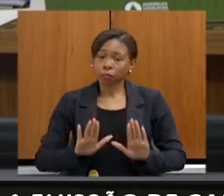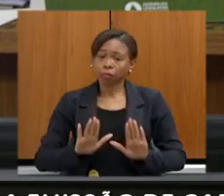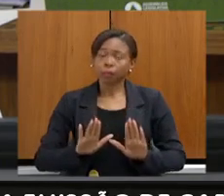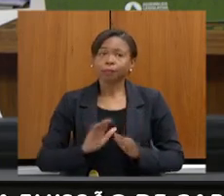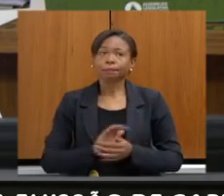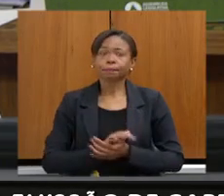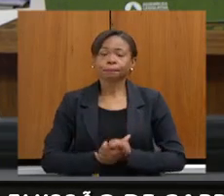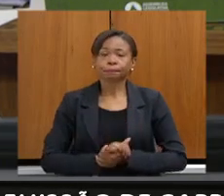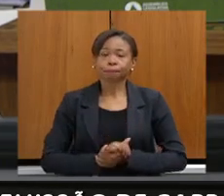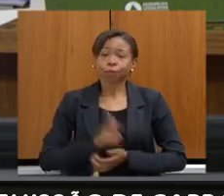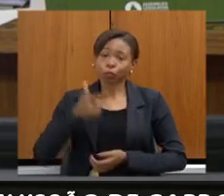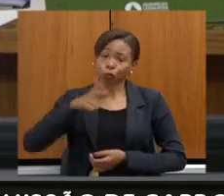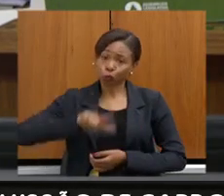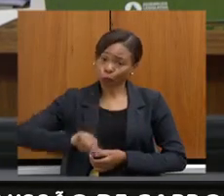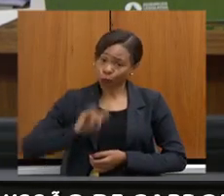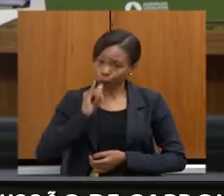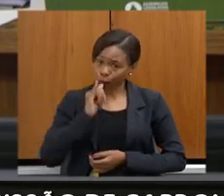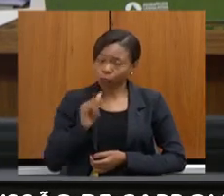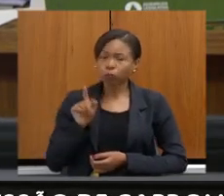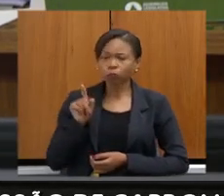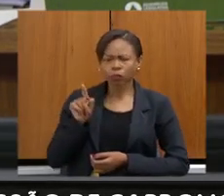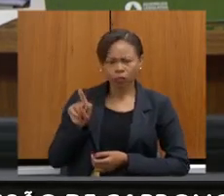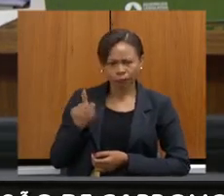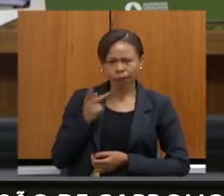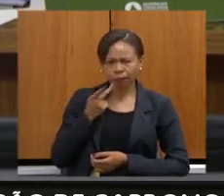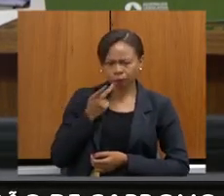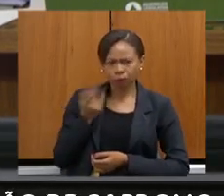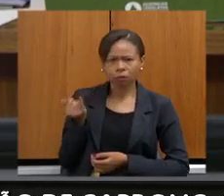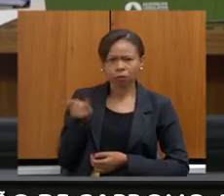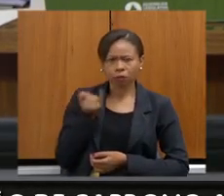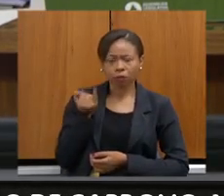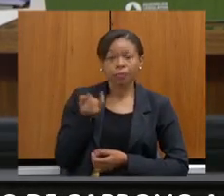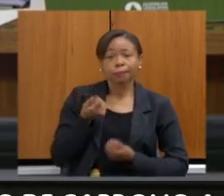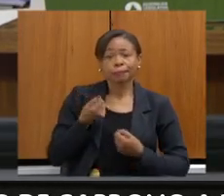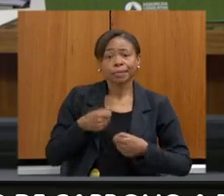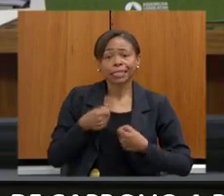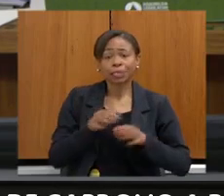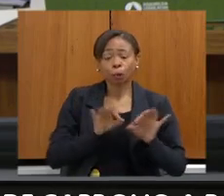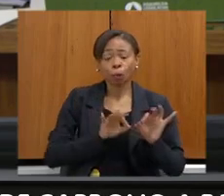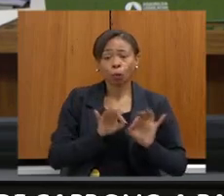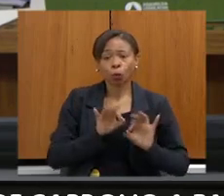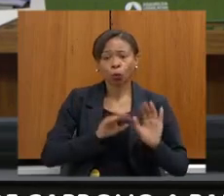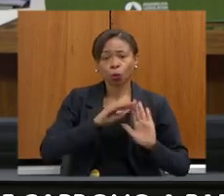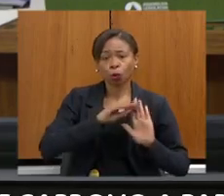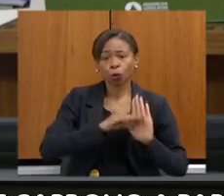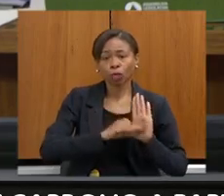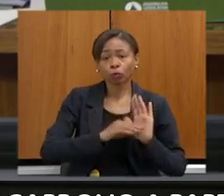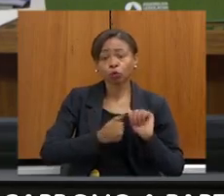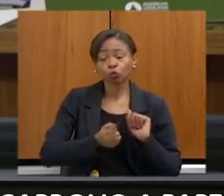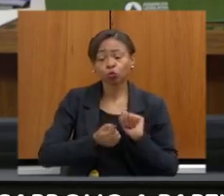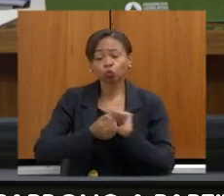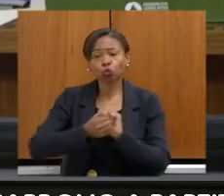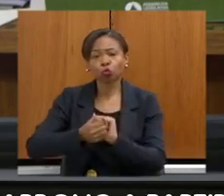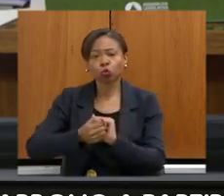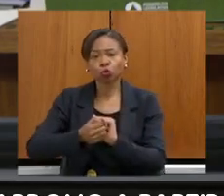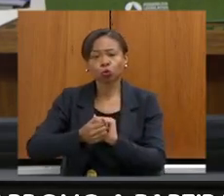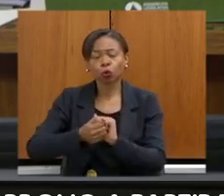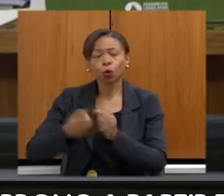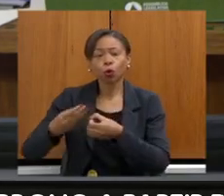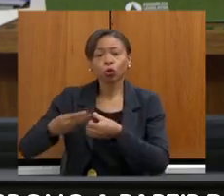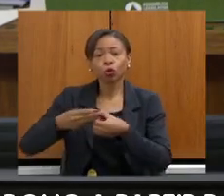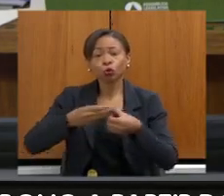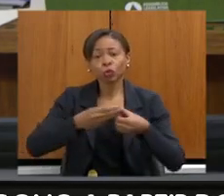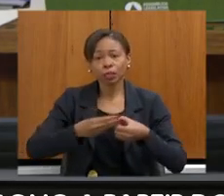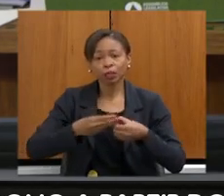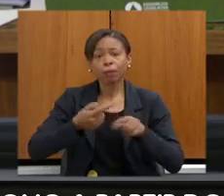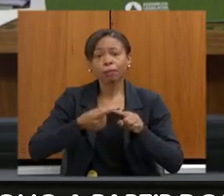é muito importante o que você falou, da gente ter, de fato, um programa junto com os municípios para que isso, porque o Estado em